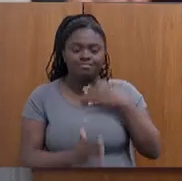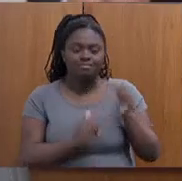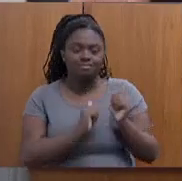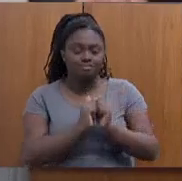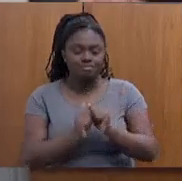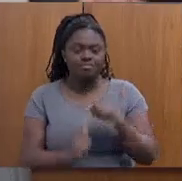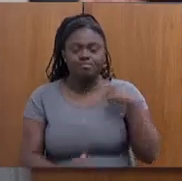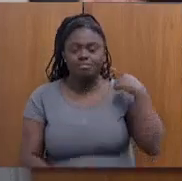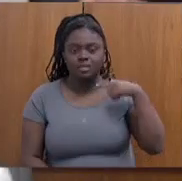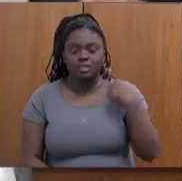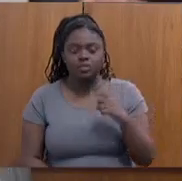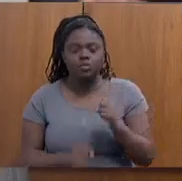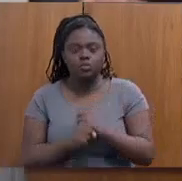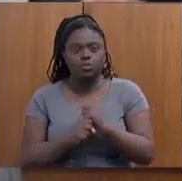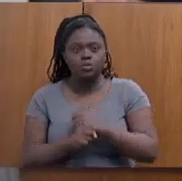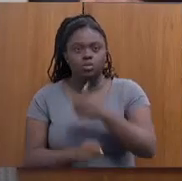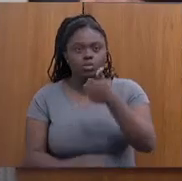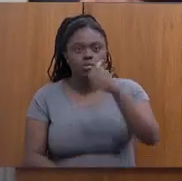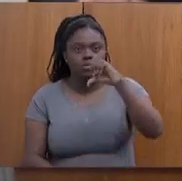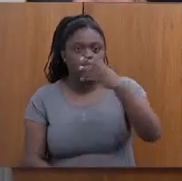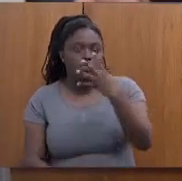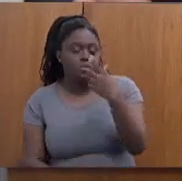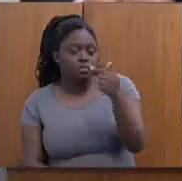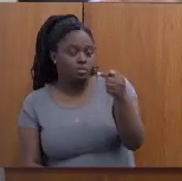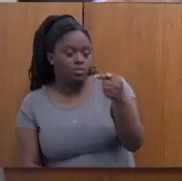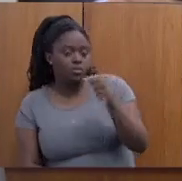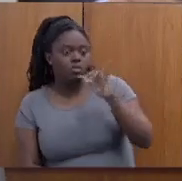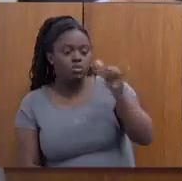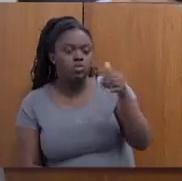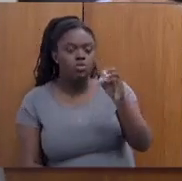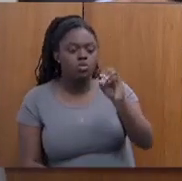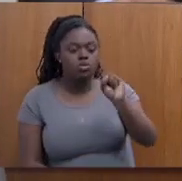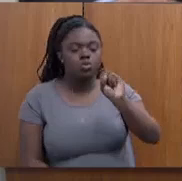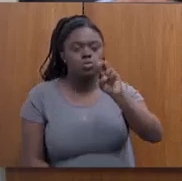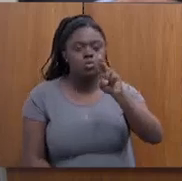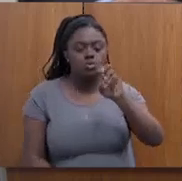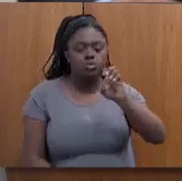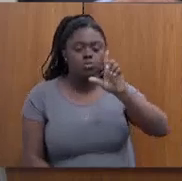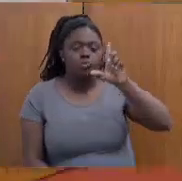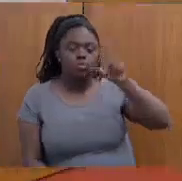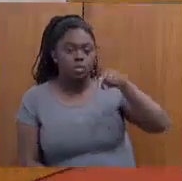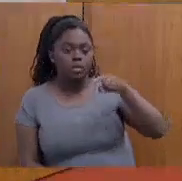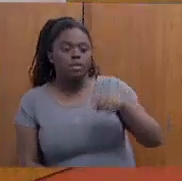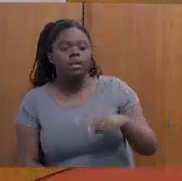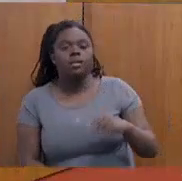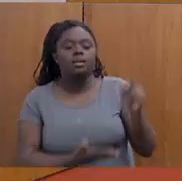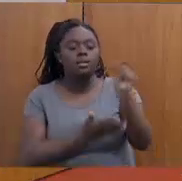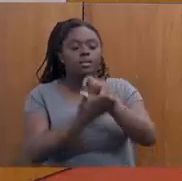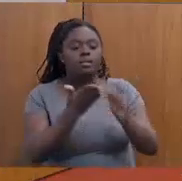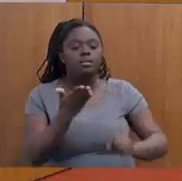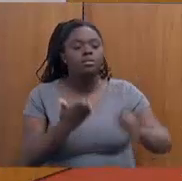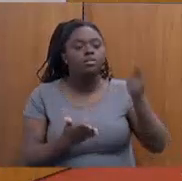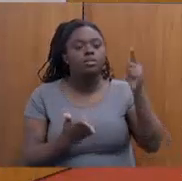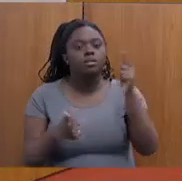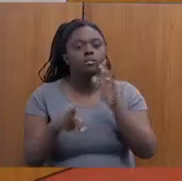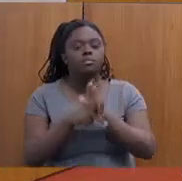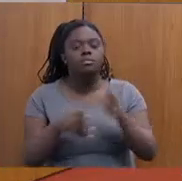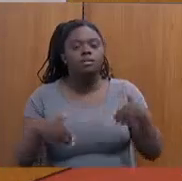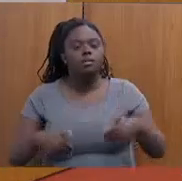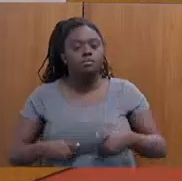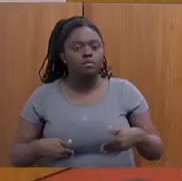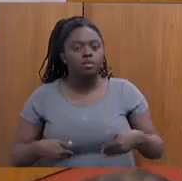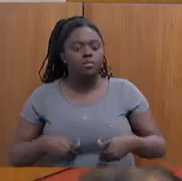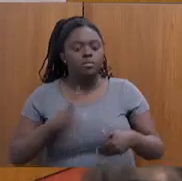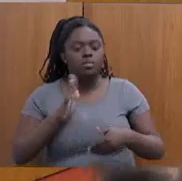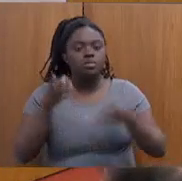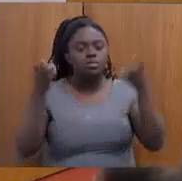Em 1947, Josué de Castro escreveu A Geografia da Fome. A Geografia da Fome já falava da